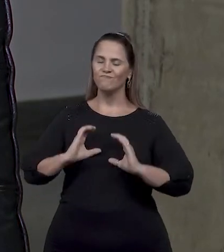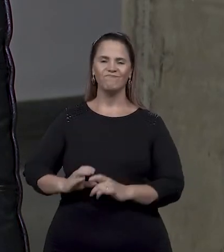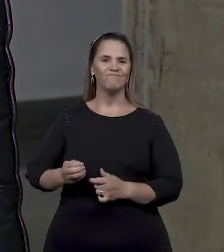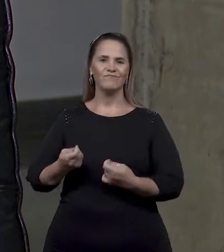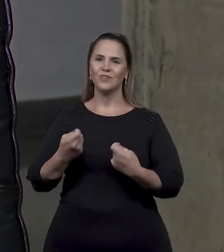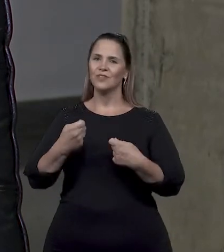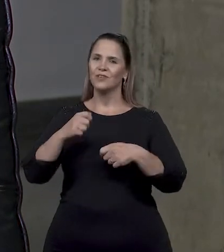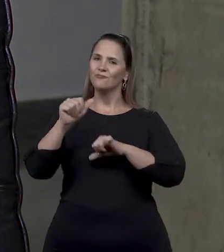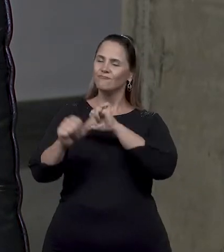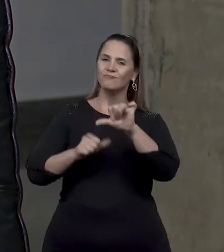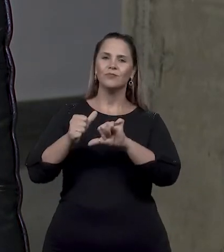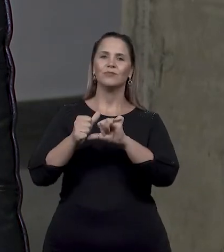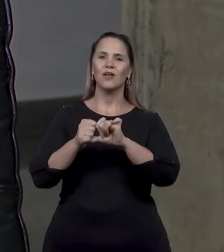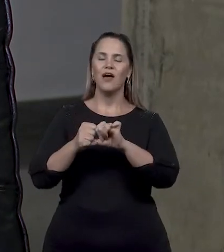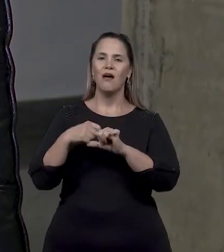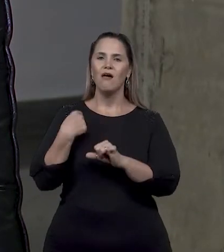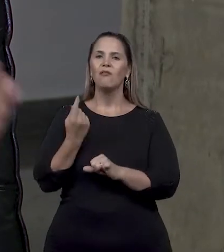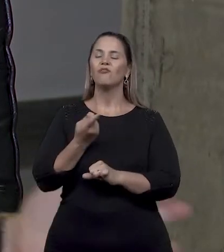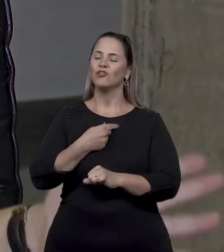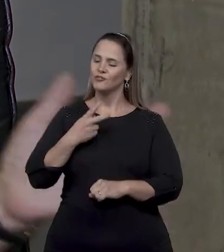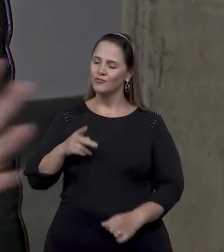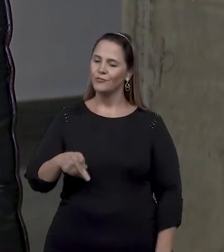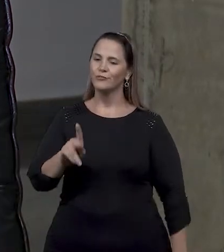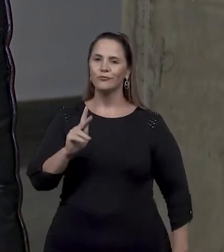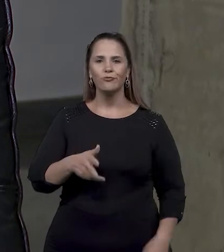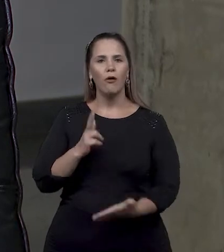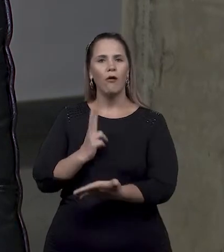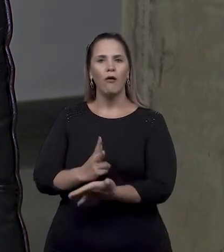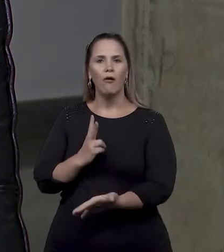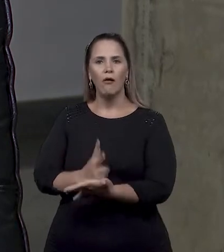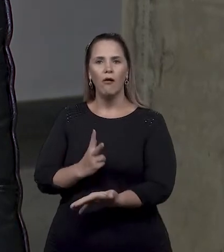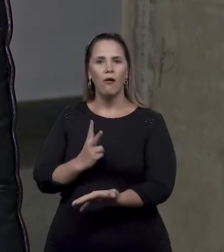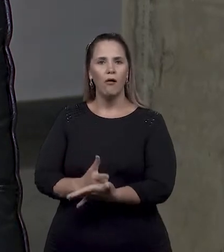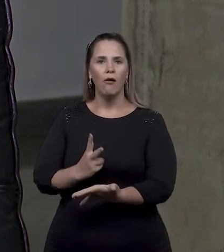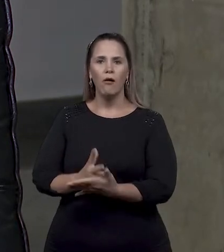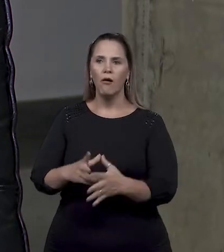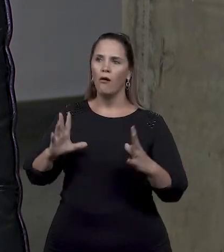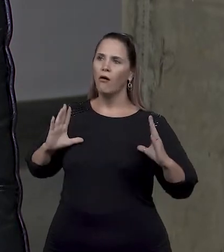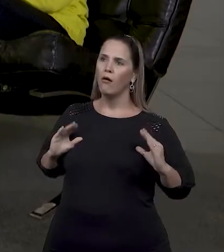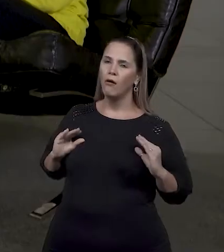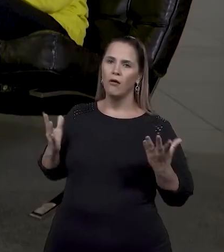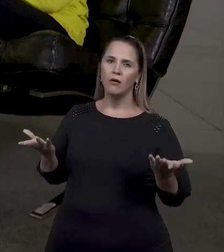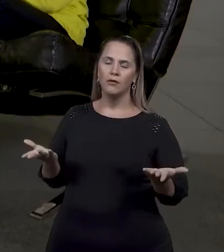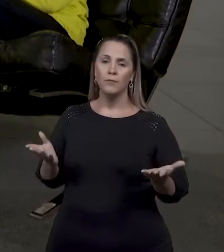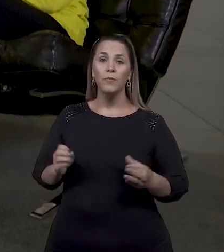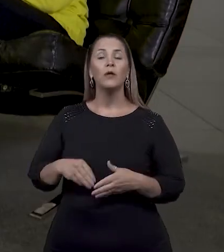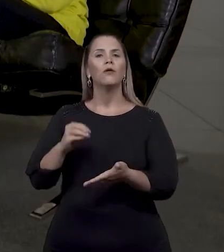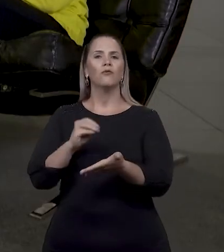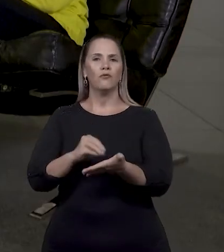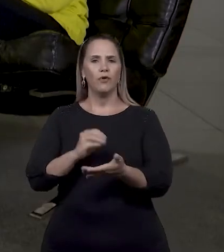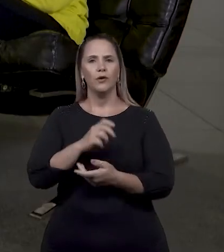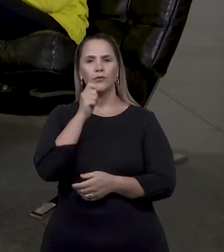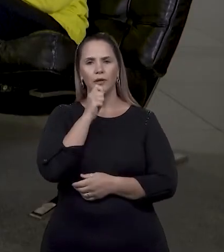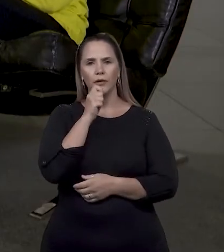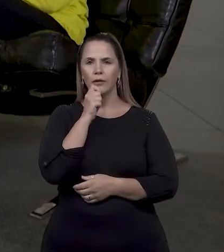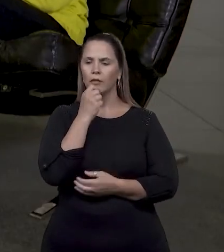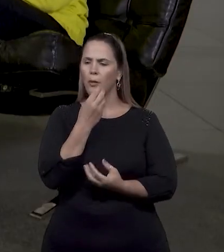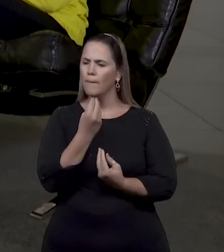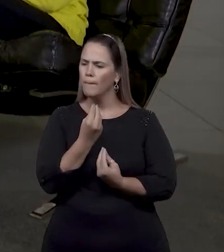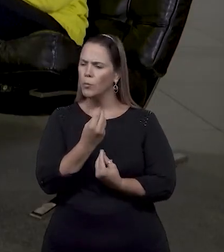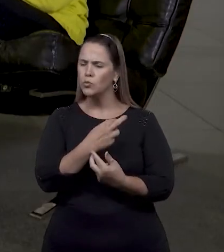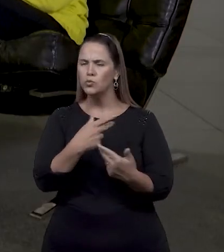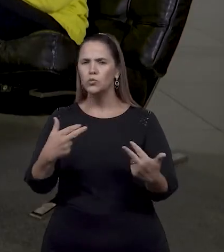atitude das pessoas, nós vamos continuar na mesmice. Falta muita coisa,